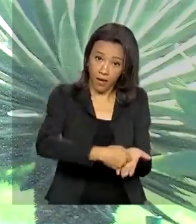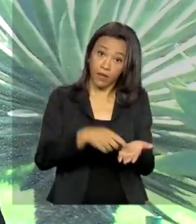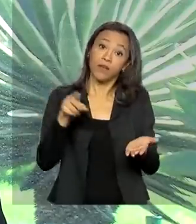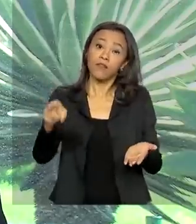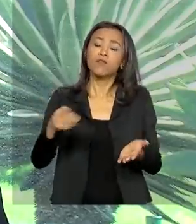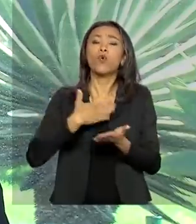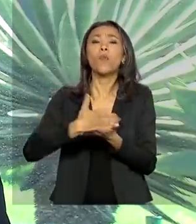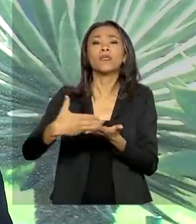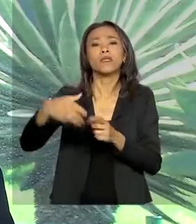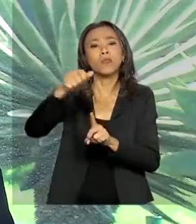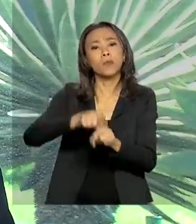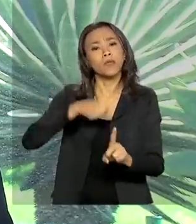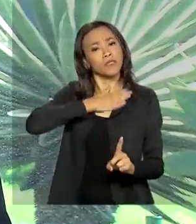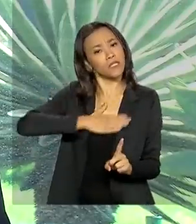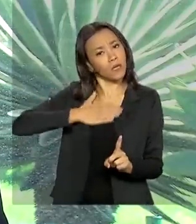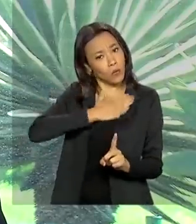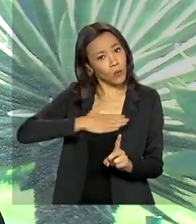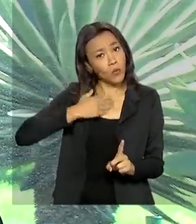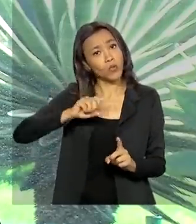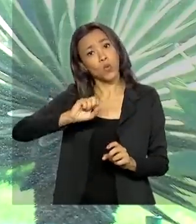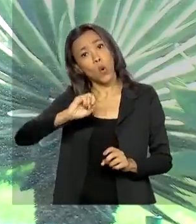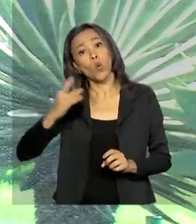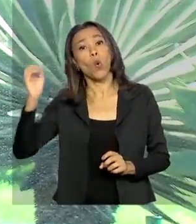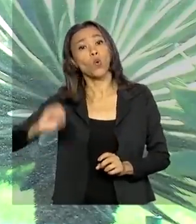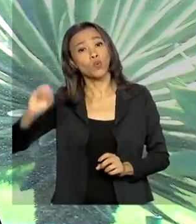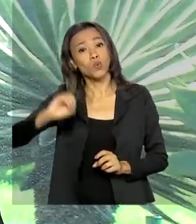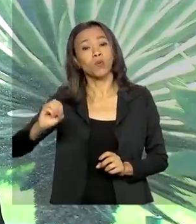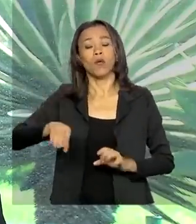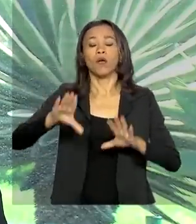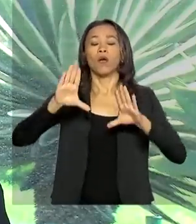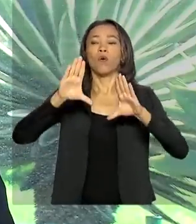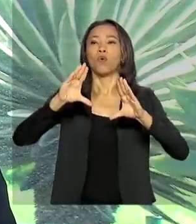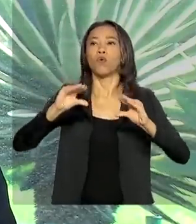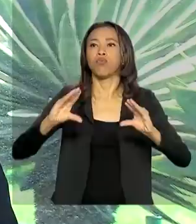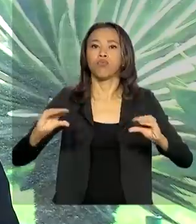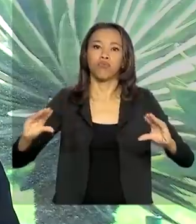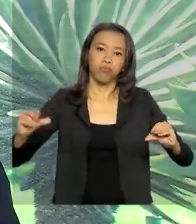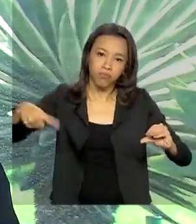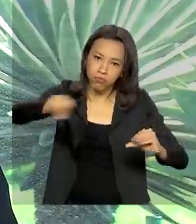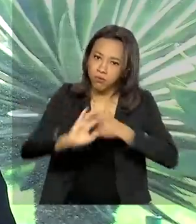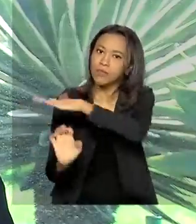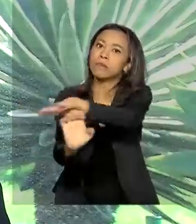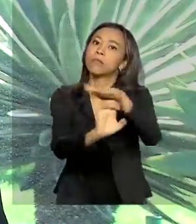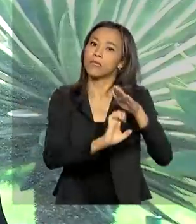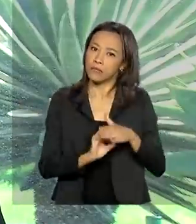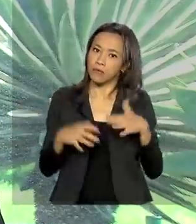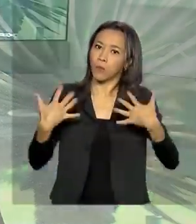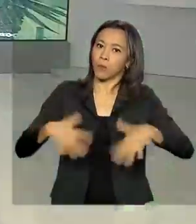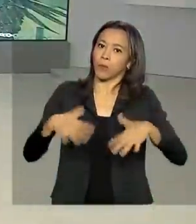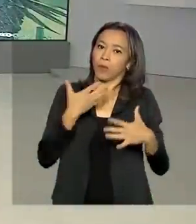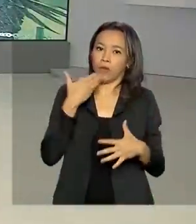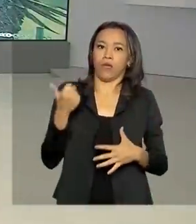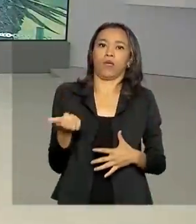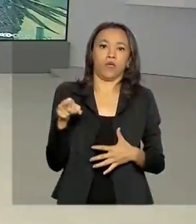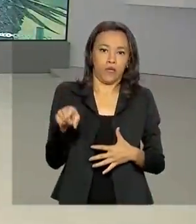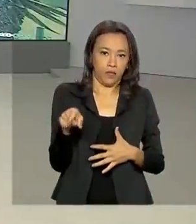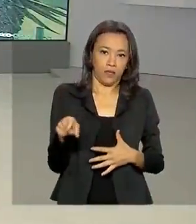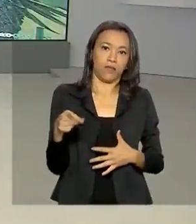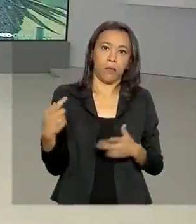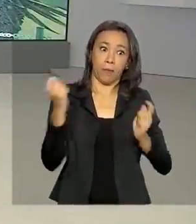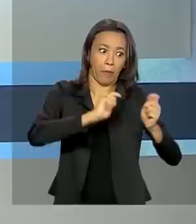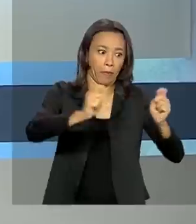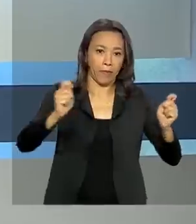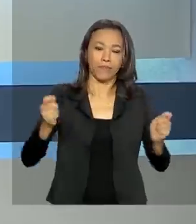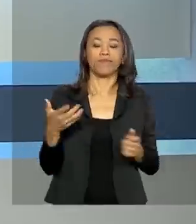e outubro, o que vai aliviar o caixa das empresas em pelo menos 80 bilhões de reais. Renata. Está certo, Glauco. Obrigada pelas suas